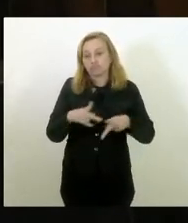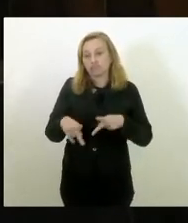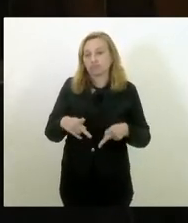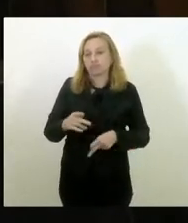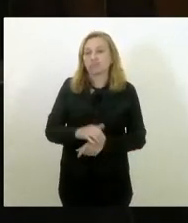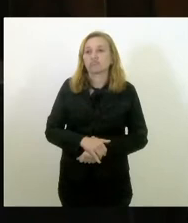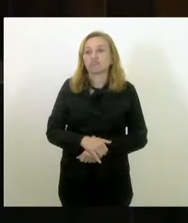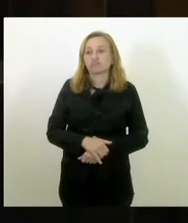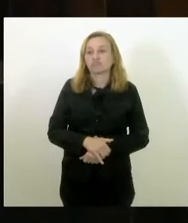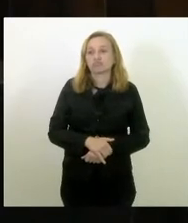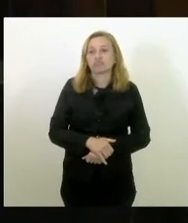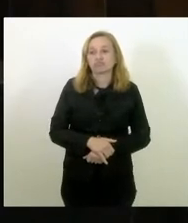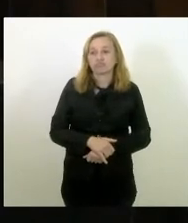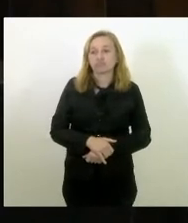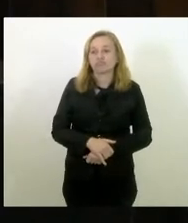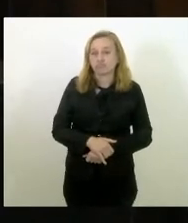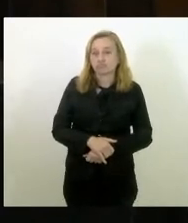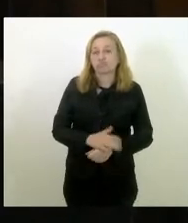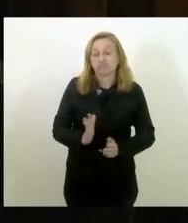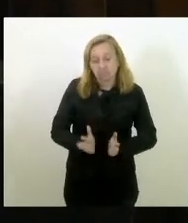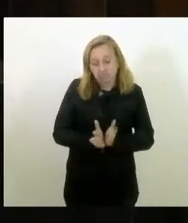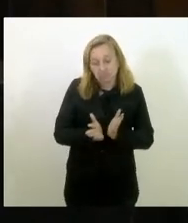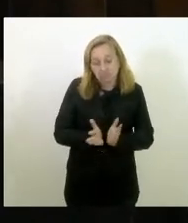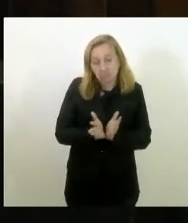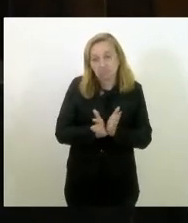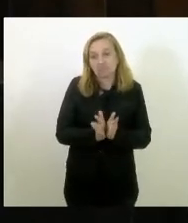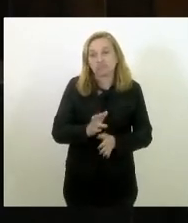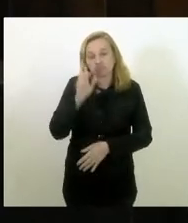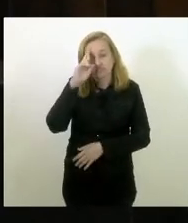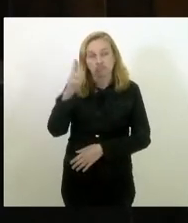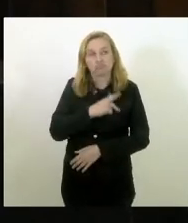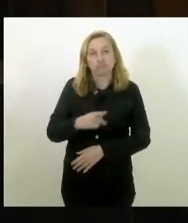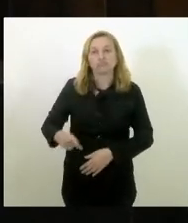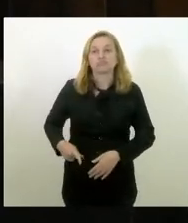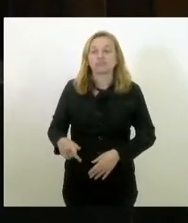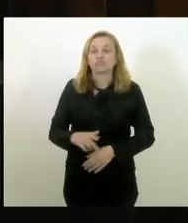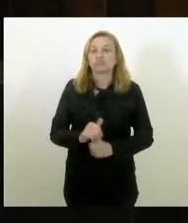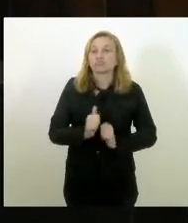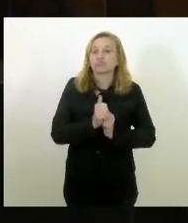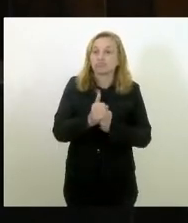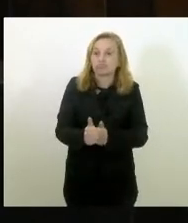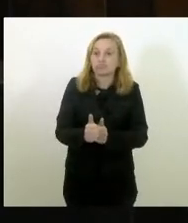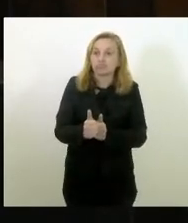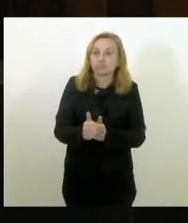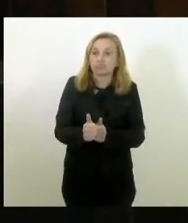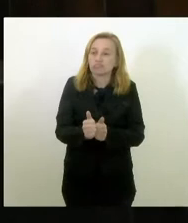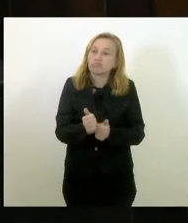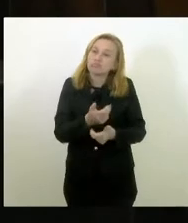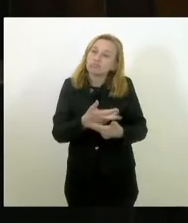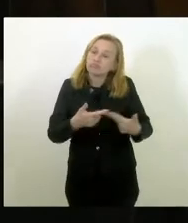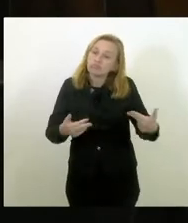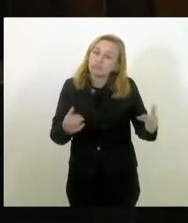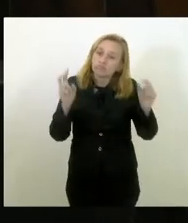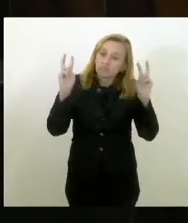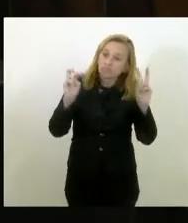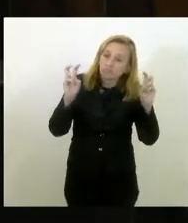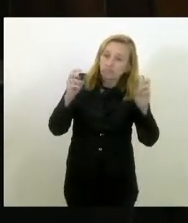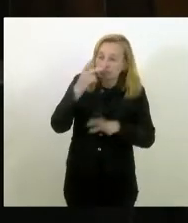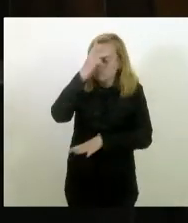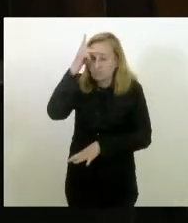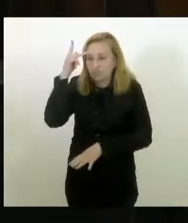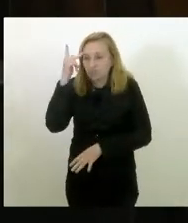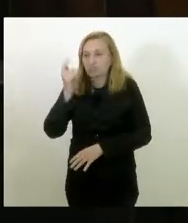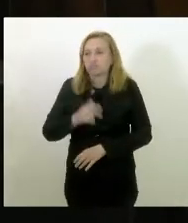em maior vulnerabilidade. Senhor presidente, a gente tem acompanhado muita situação das pessoas a